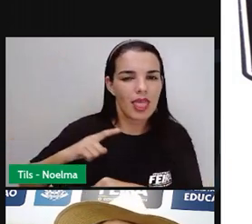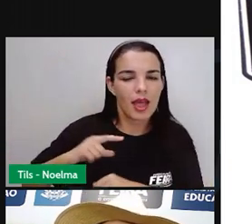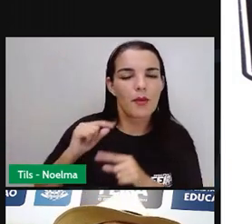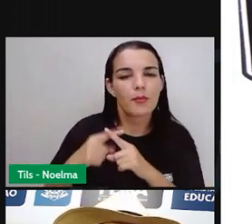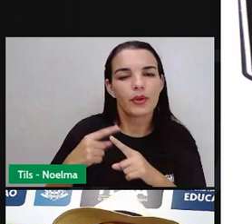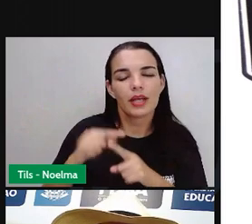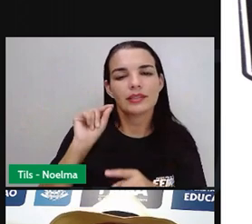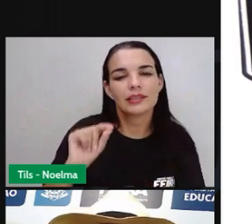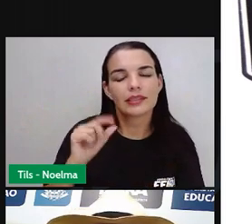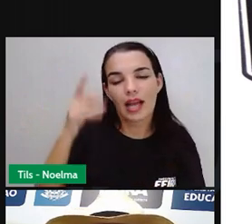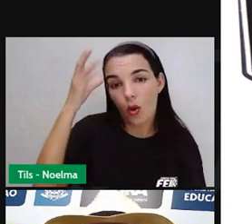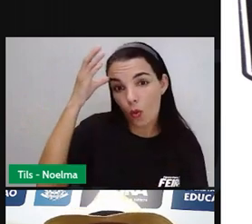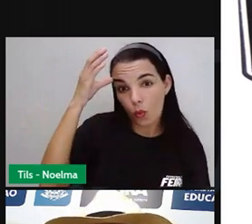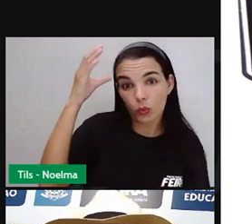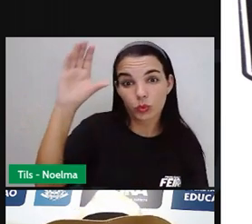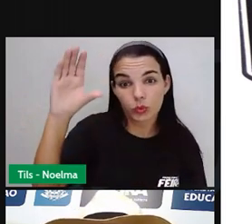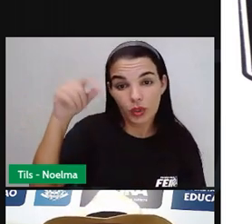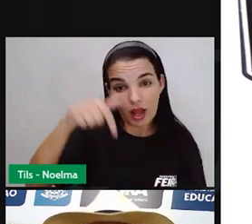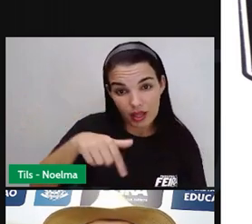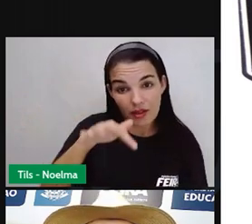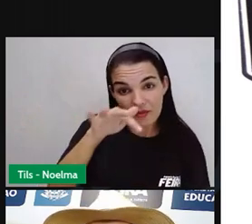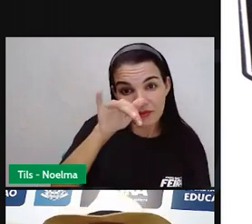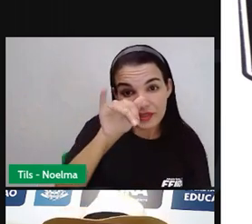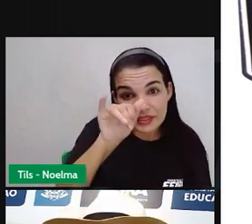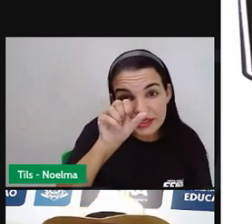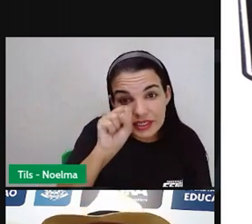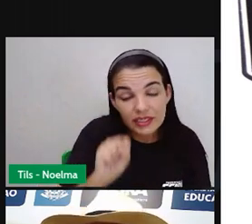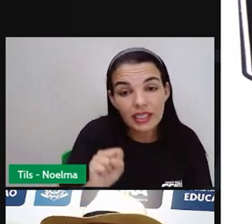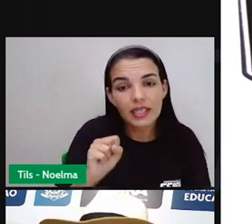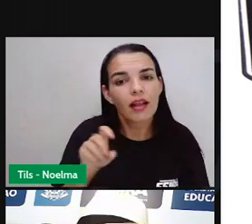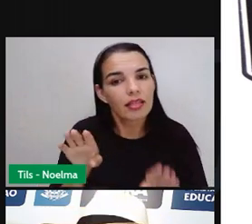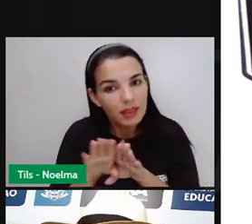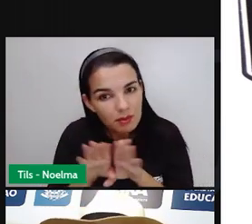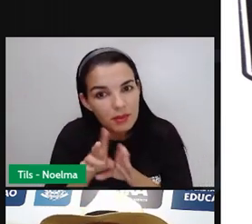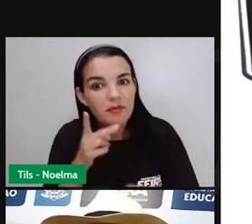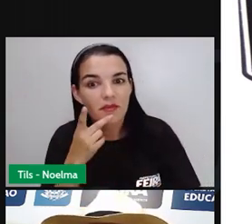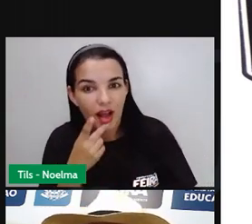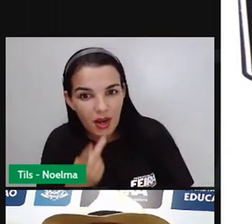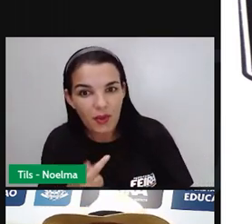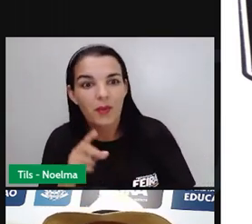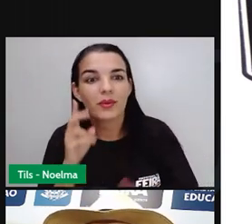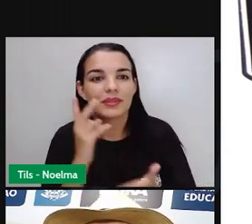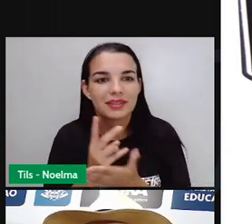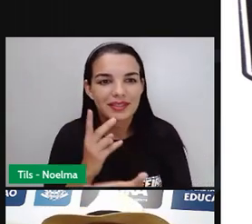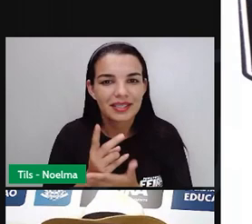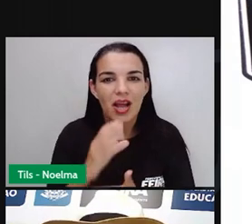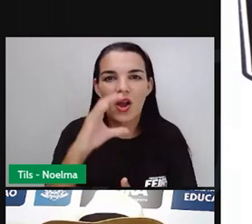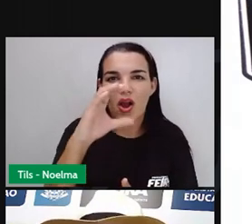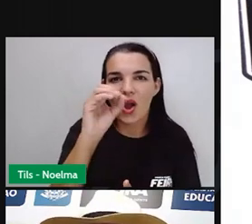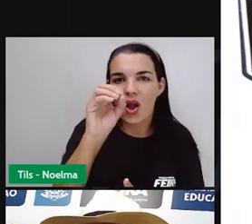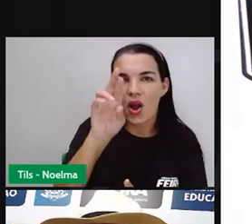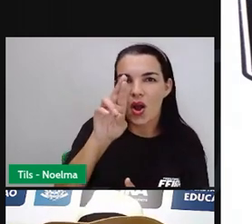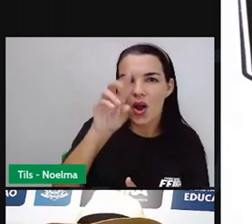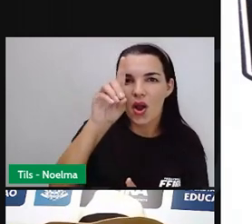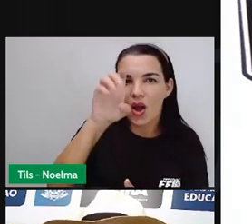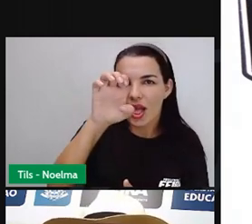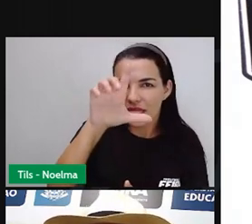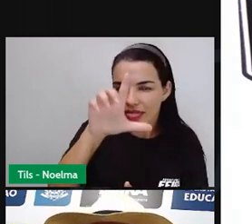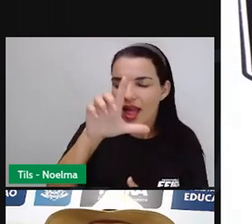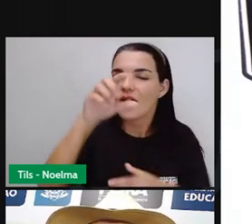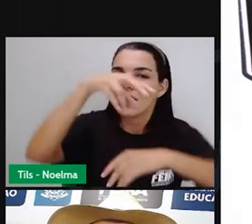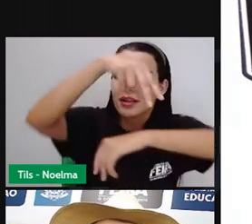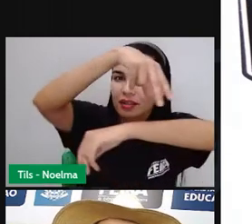cultura material e material de Feira de Santana, nós falamos sobre os Cordéis também, né? Inclusive, os Cordéis, eles fazem